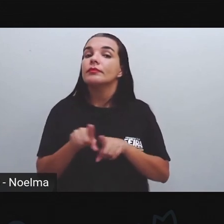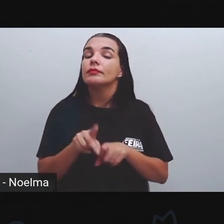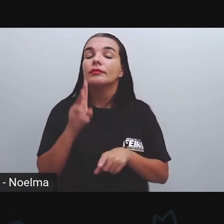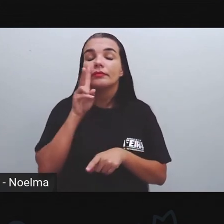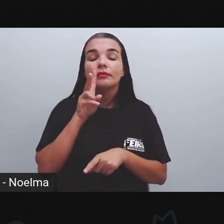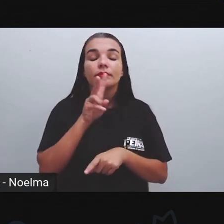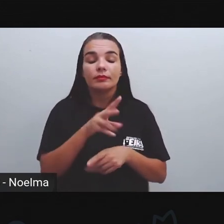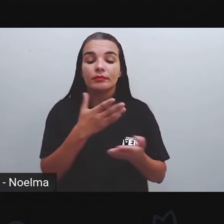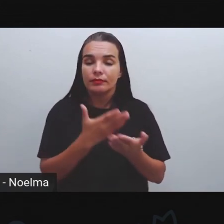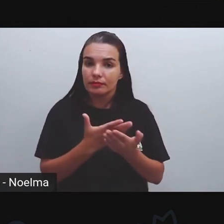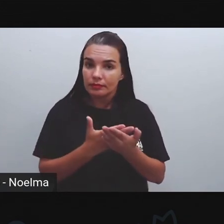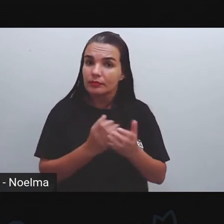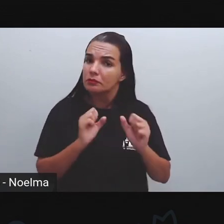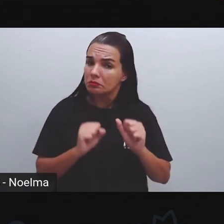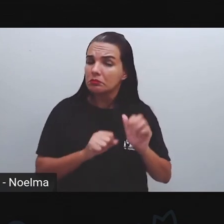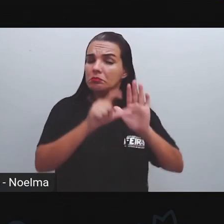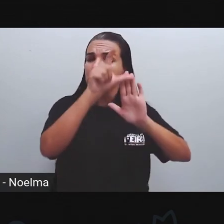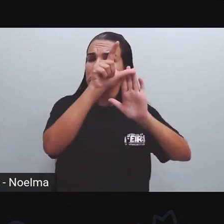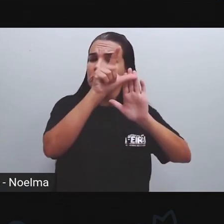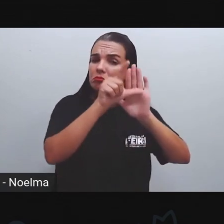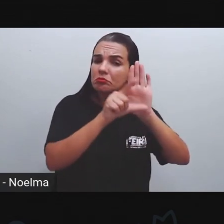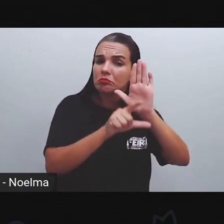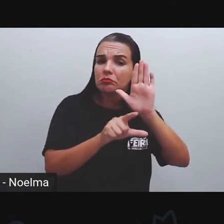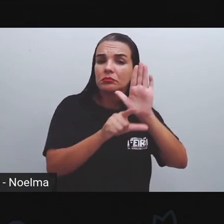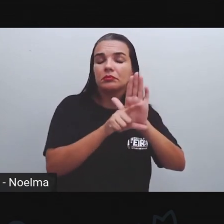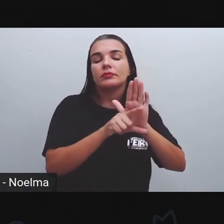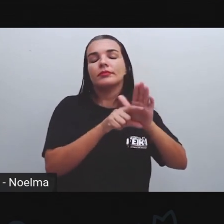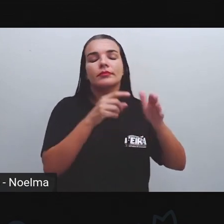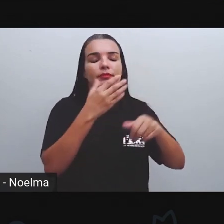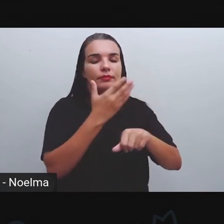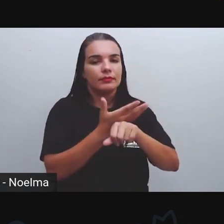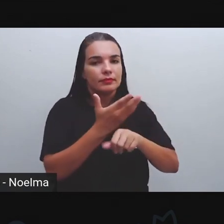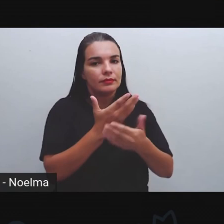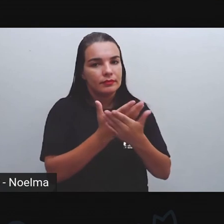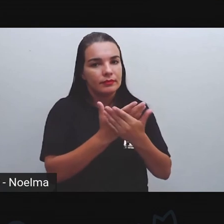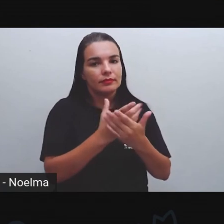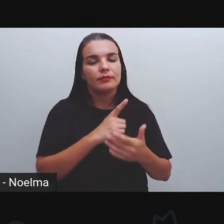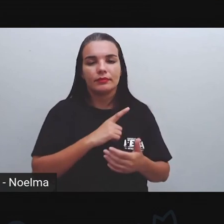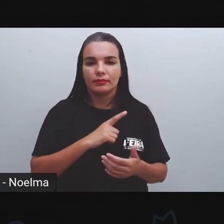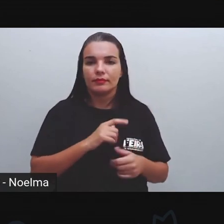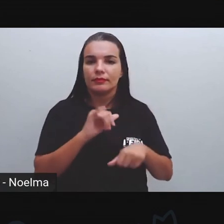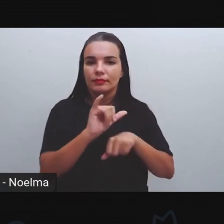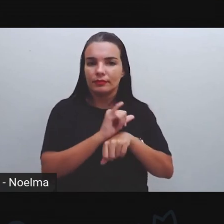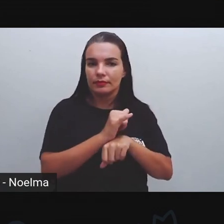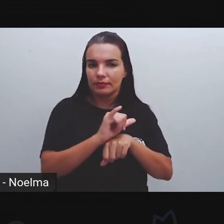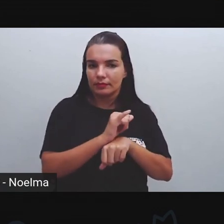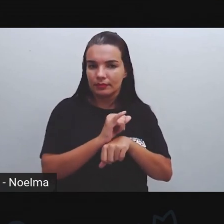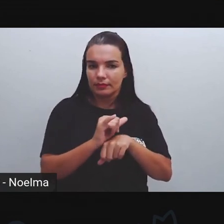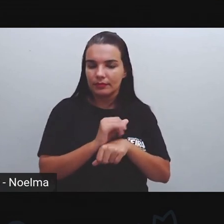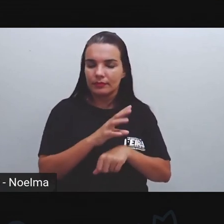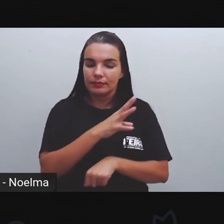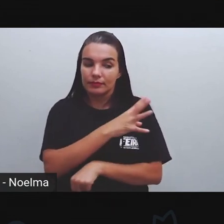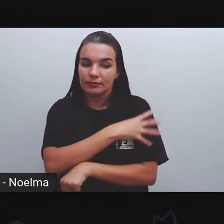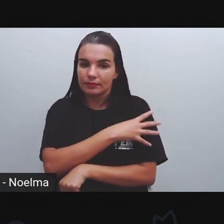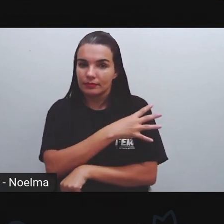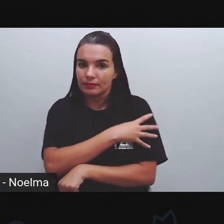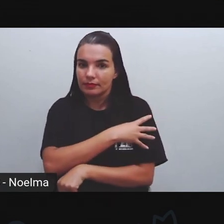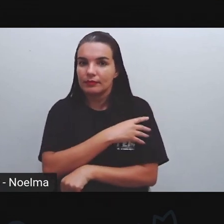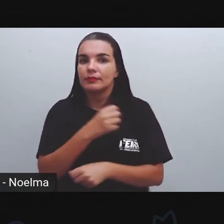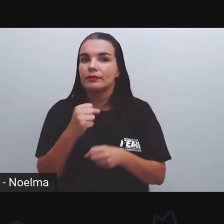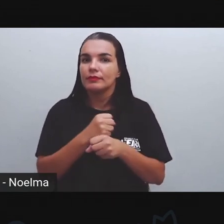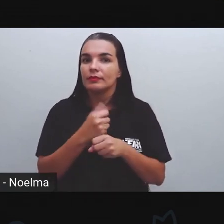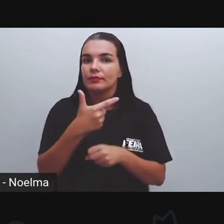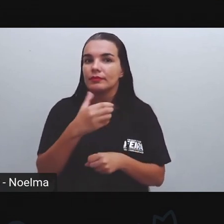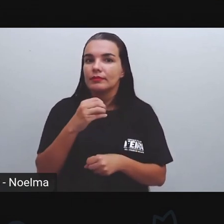Não somente Essa aula Novamente Mas Como todas As outras aulas Também Que está lá Na nossa playlist Do quarto ano Ano